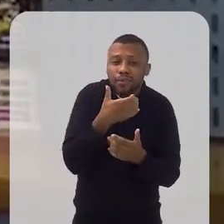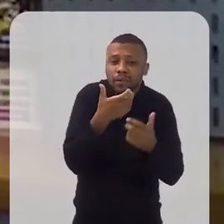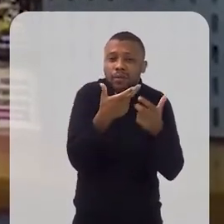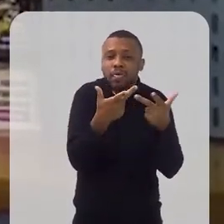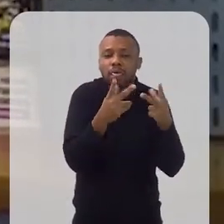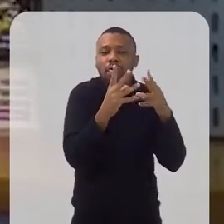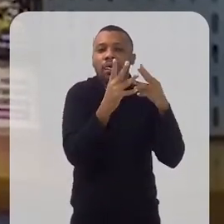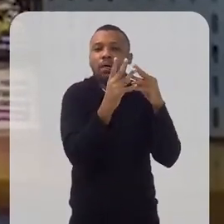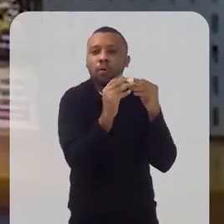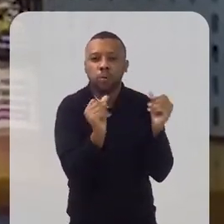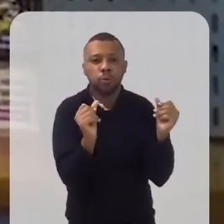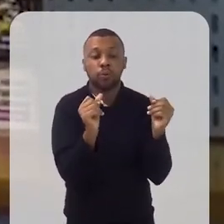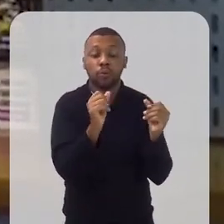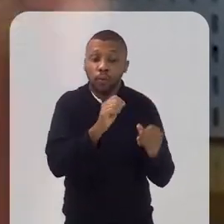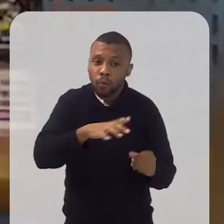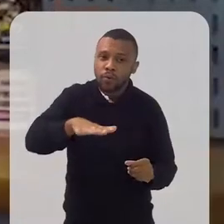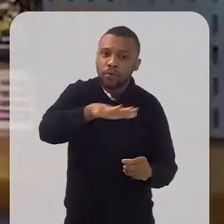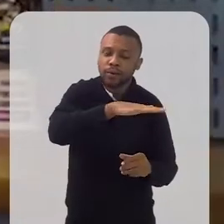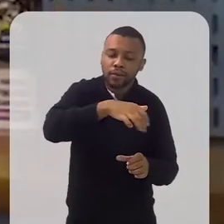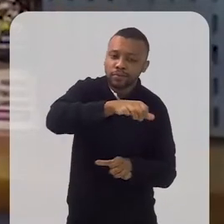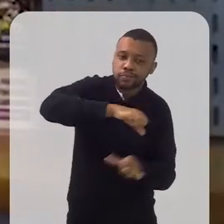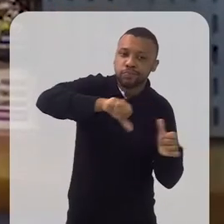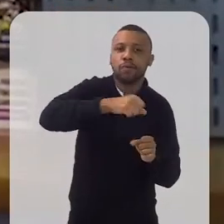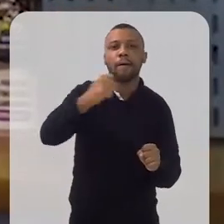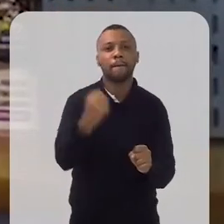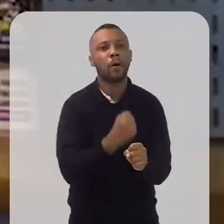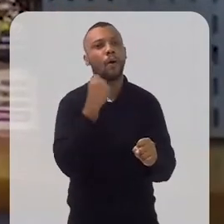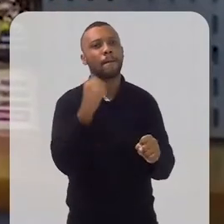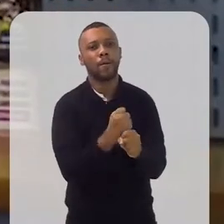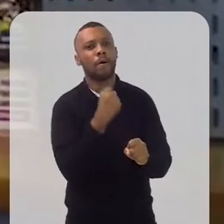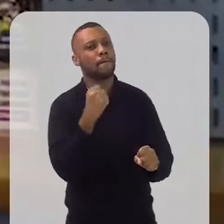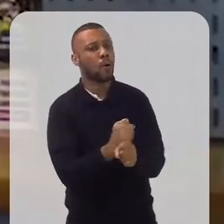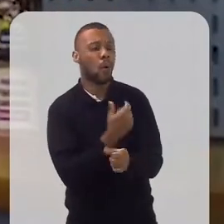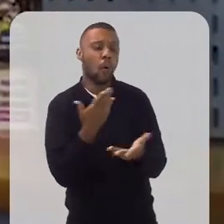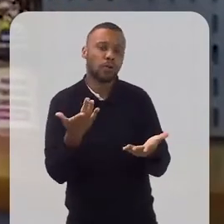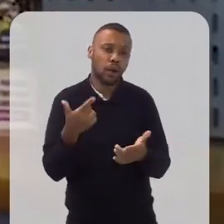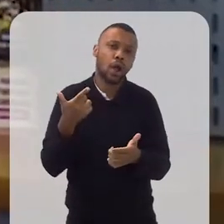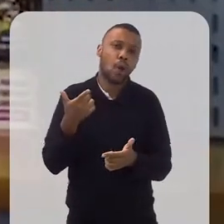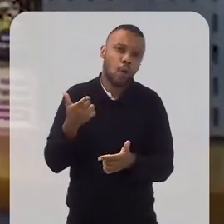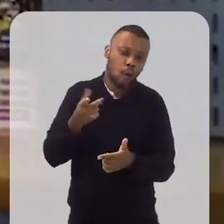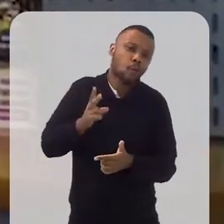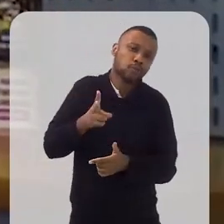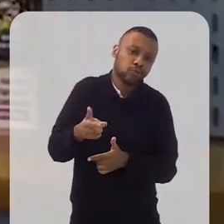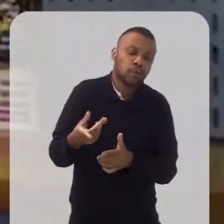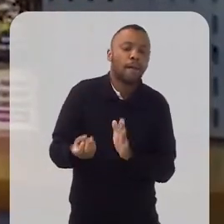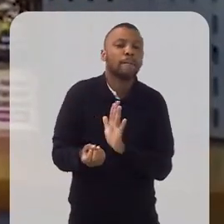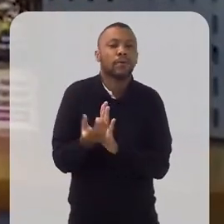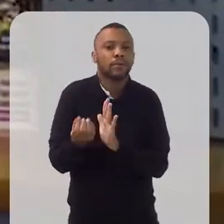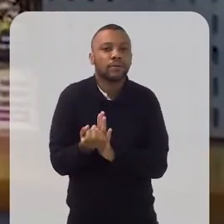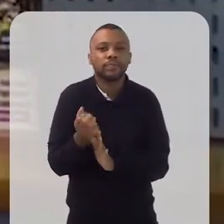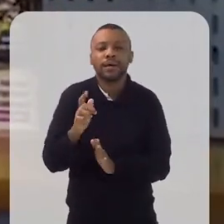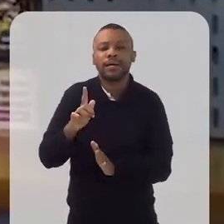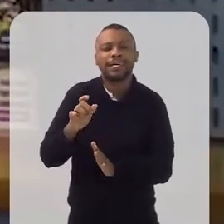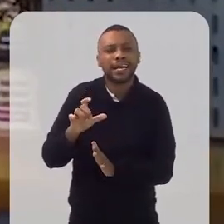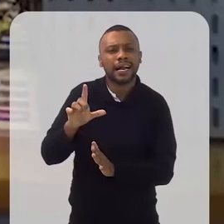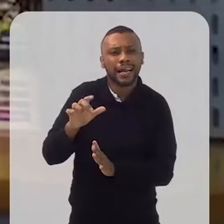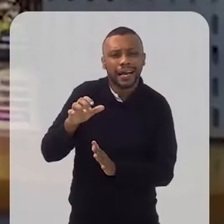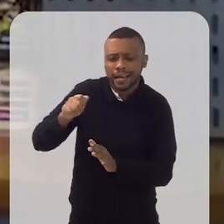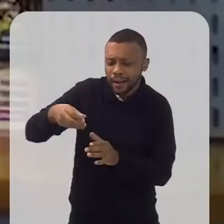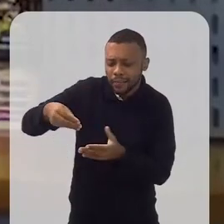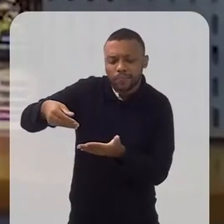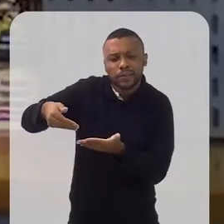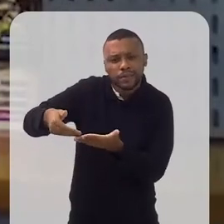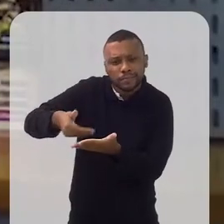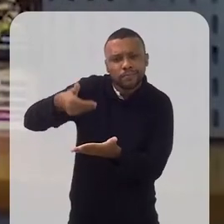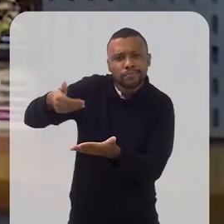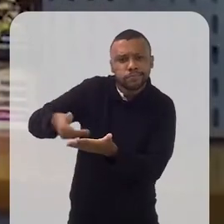As restingas viraram espaços urbanizados. E, assim, hoje elas continuam produzindo essa geleia, uma geleia caseira,